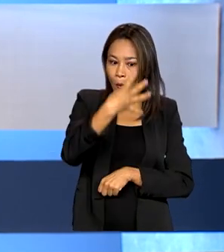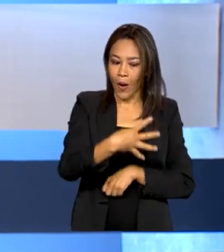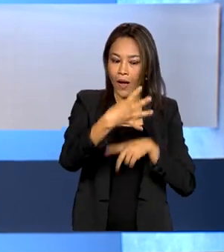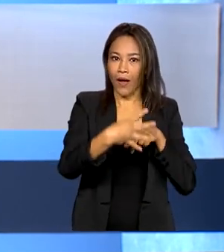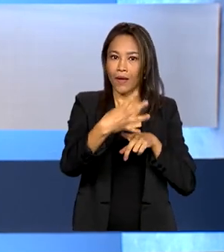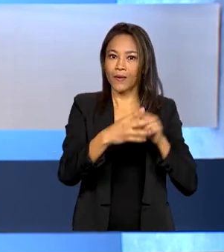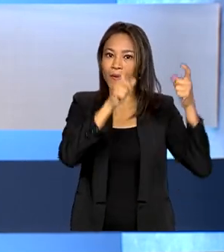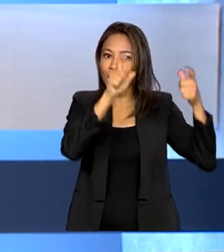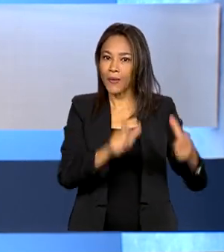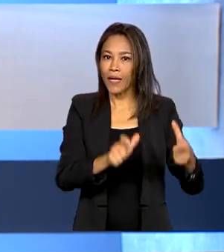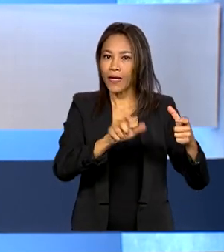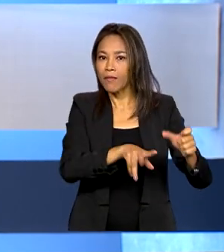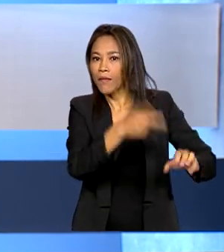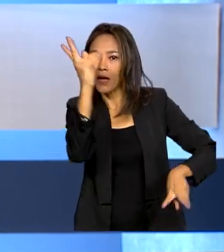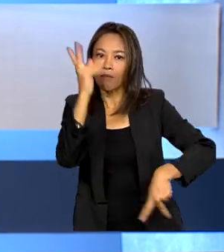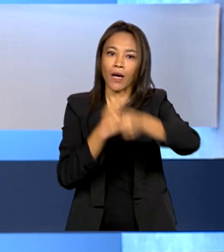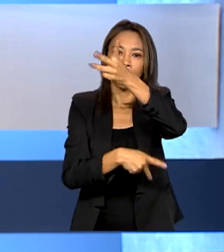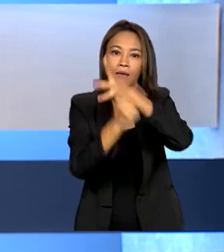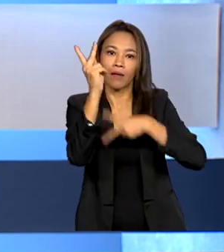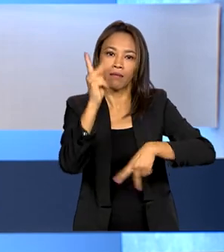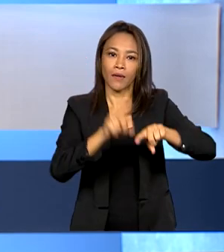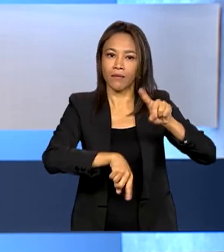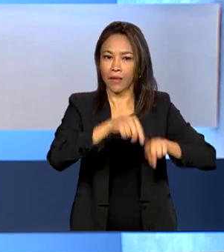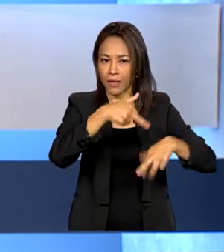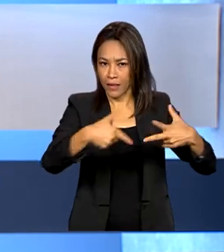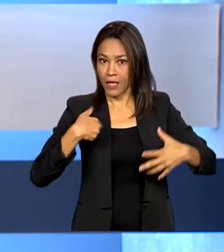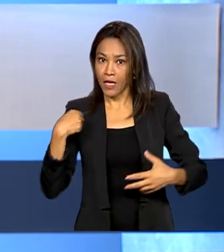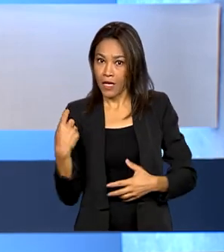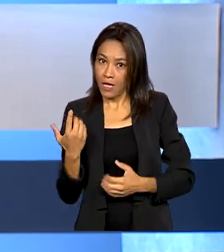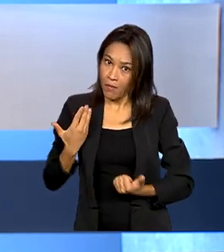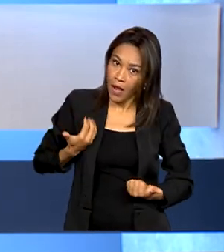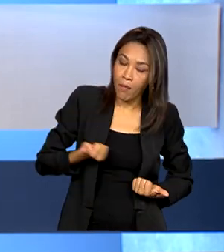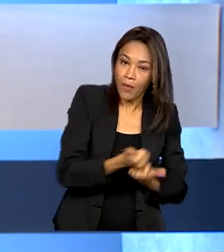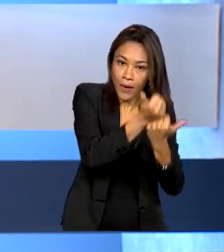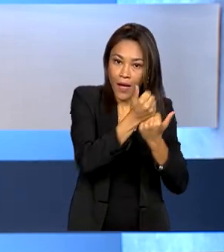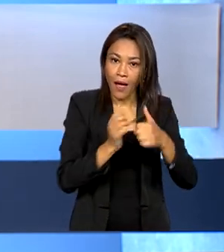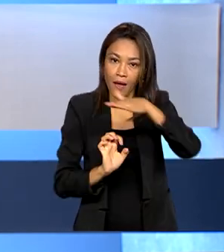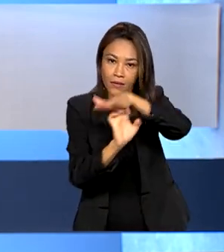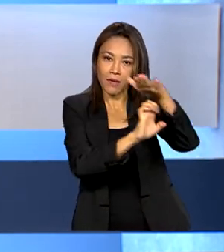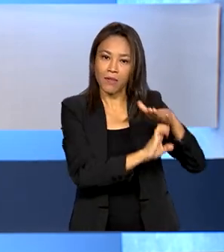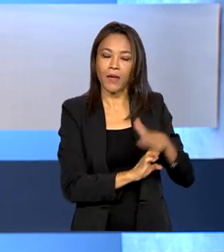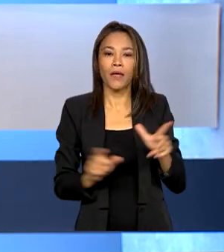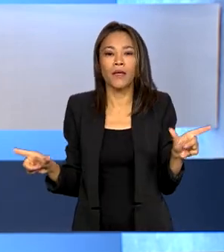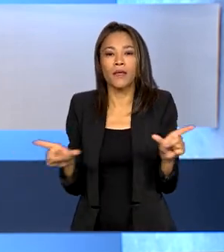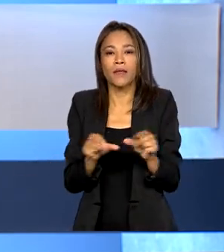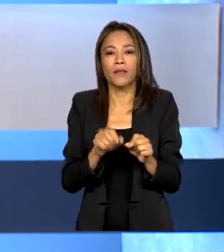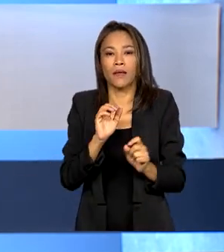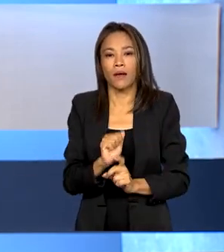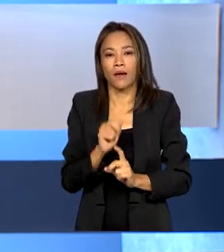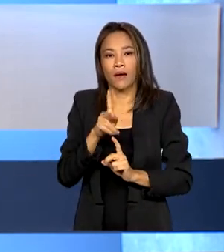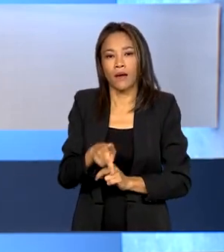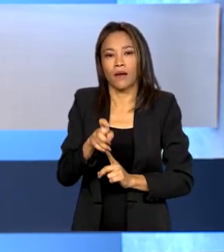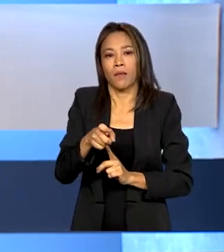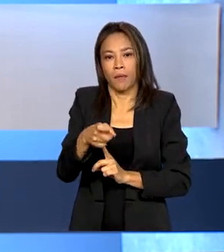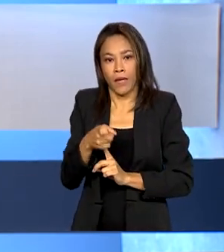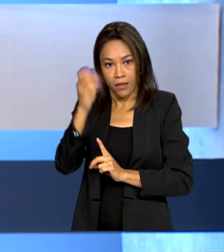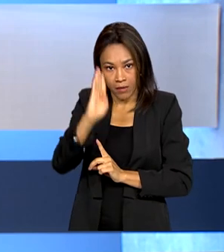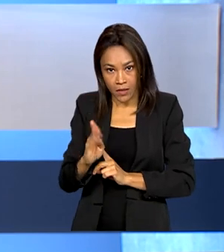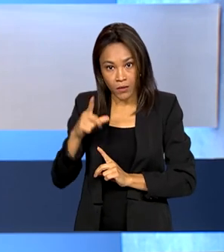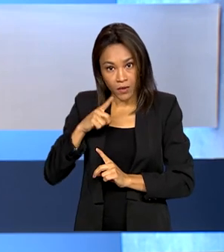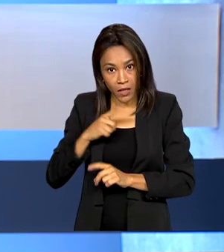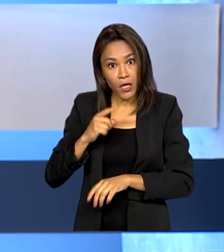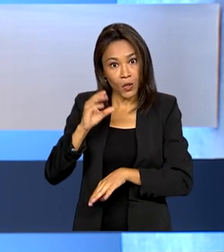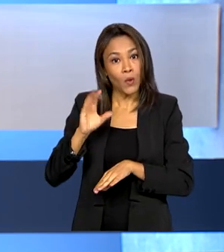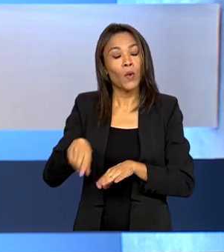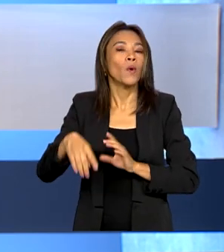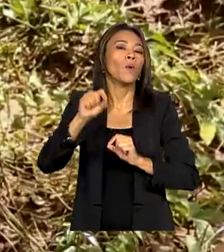regiões exportadoras e, para ajudar as empresas, a Apex Brasil tem um programa de qualificação que mostra o caminho para